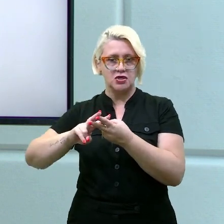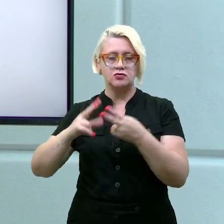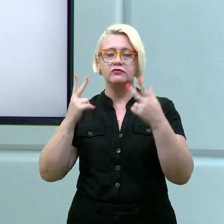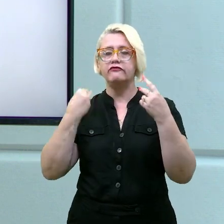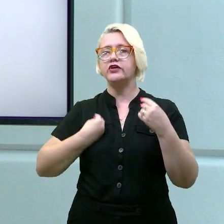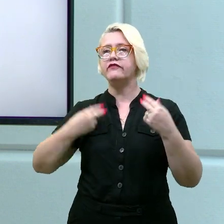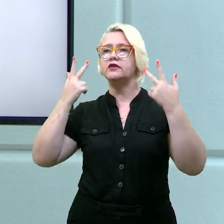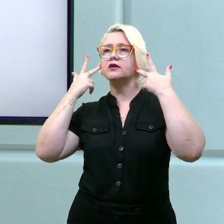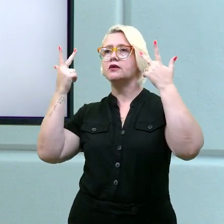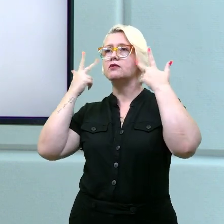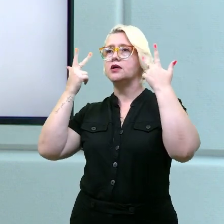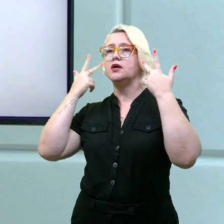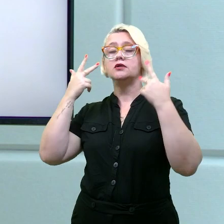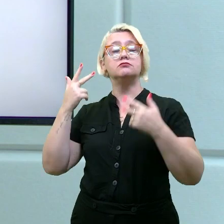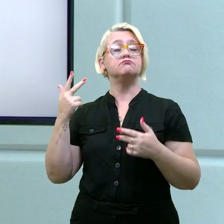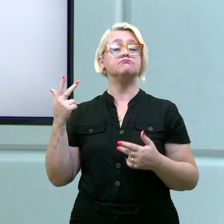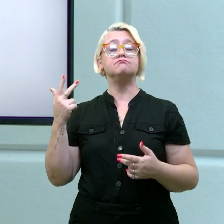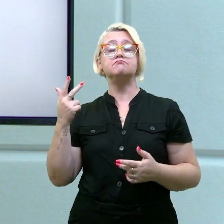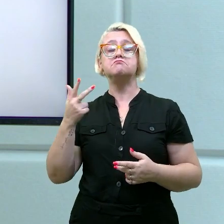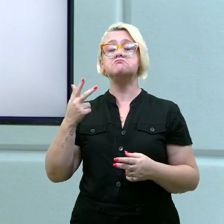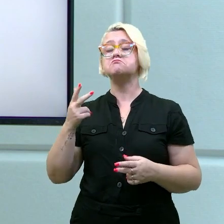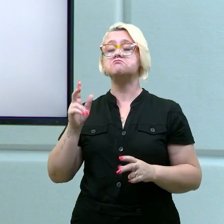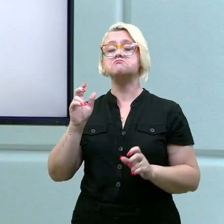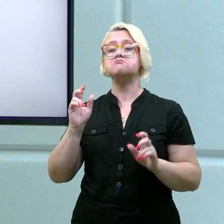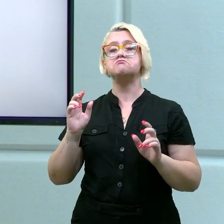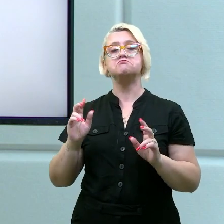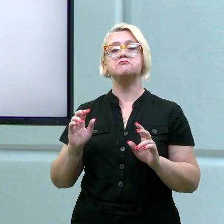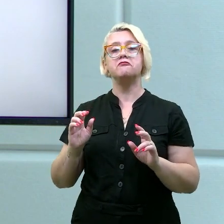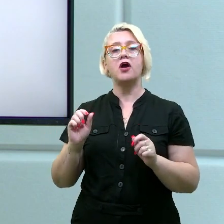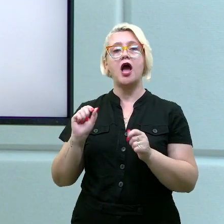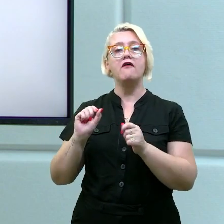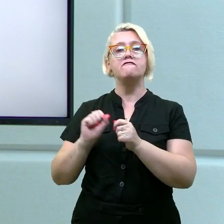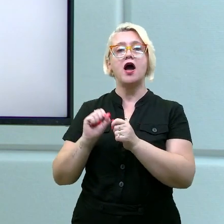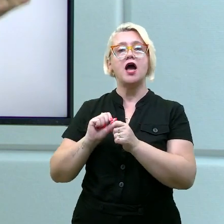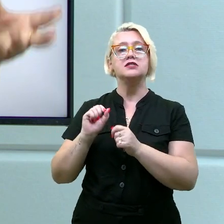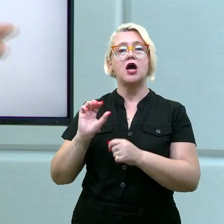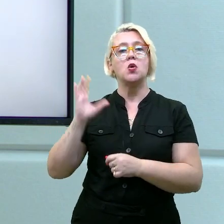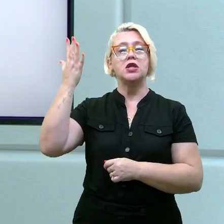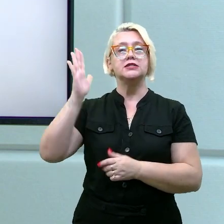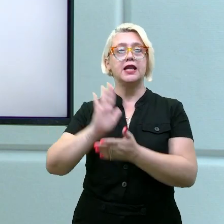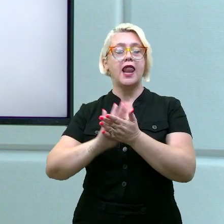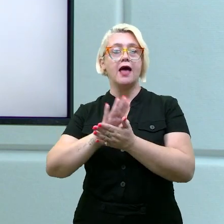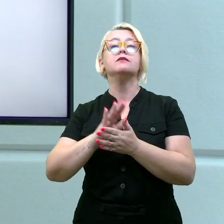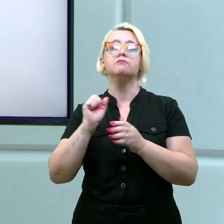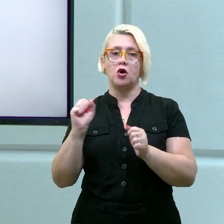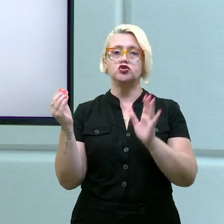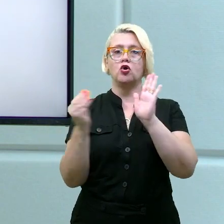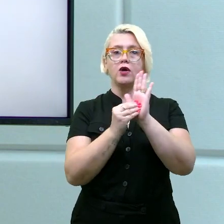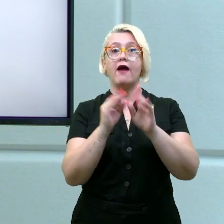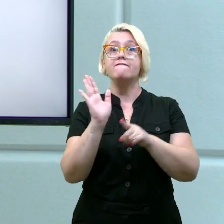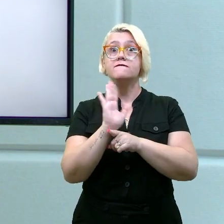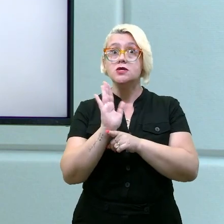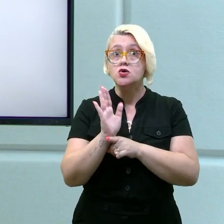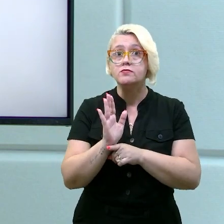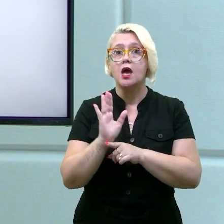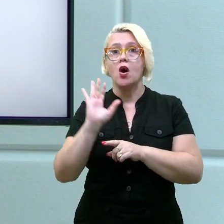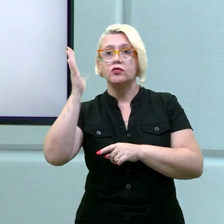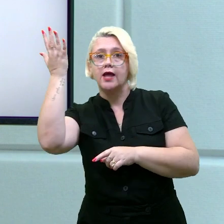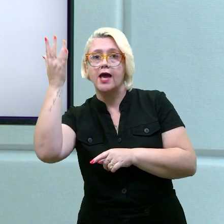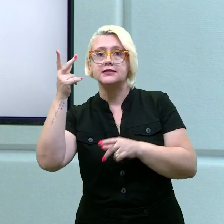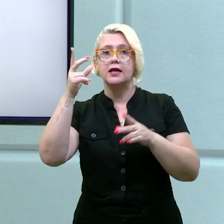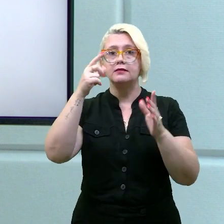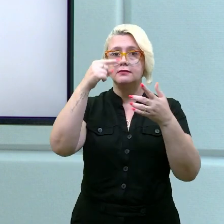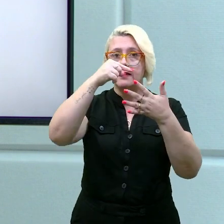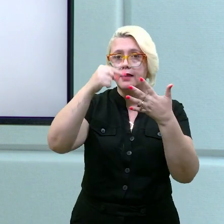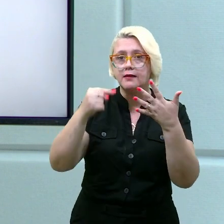tranquilas porque sabem que passam ilhesas. Você pode trazer isso para, olha, no filme tal, acontece tal situação com o personagem e ele